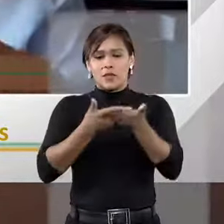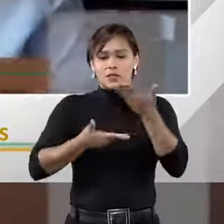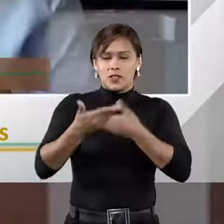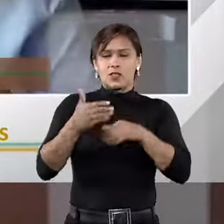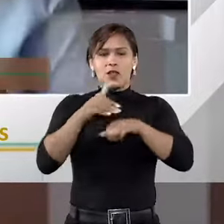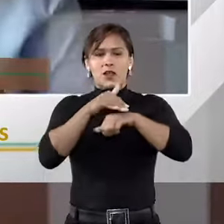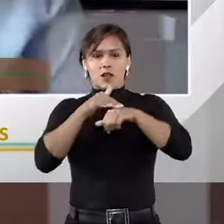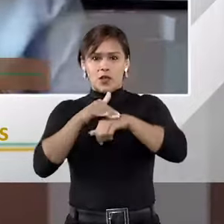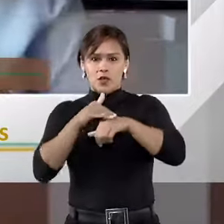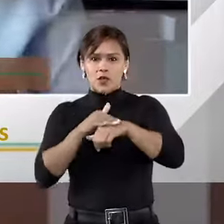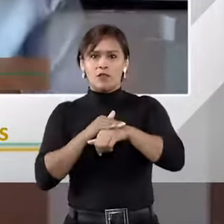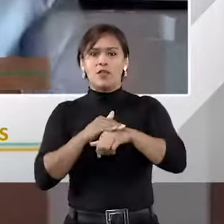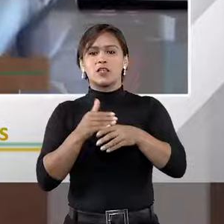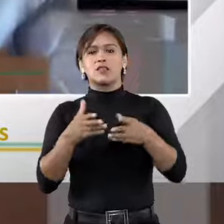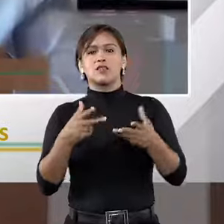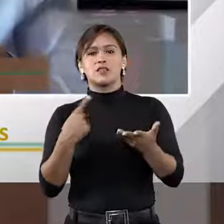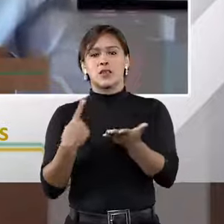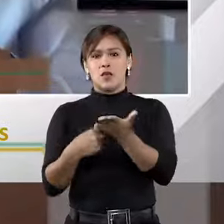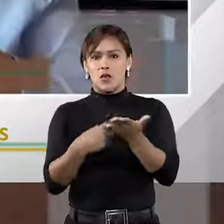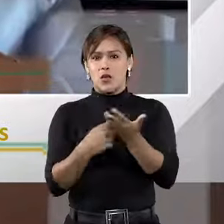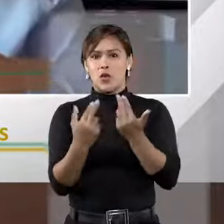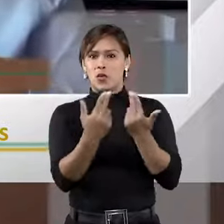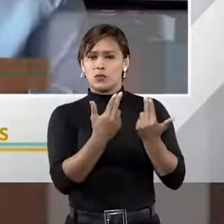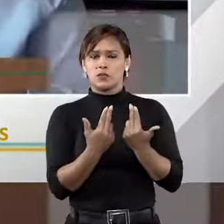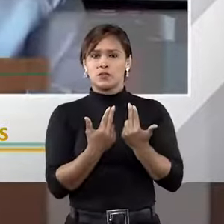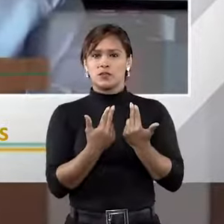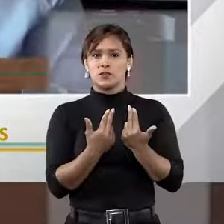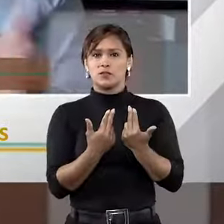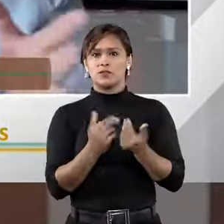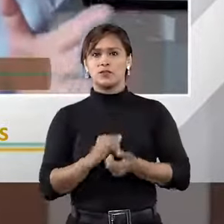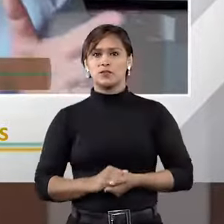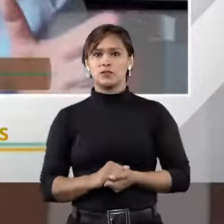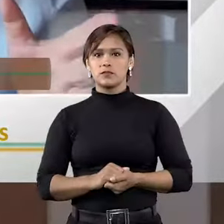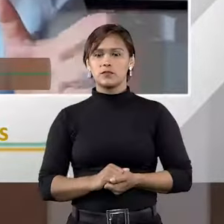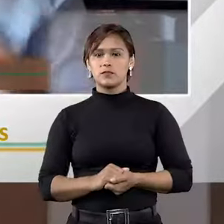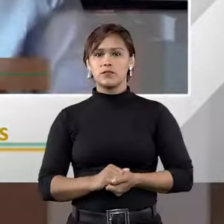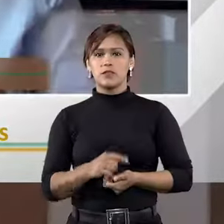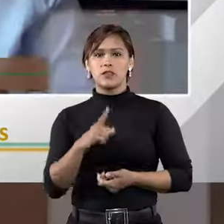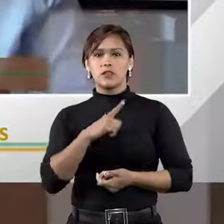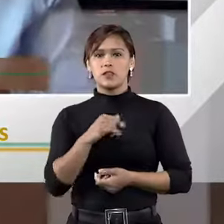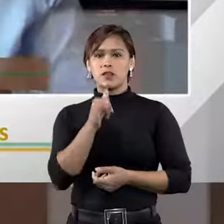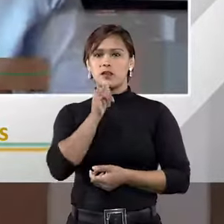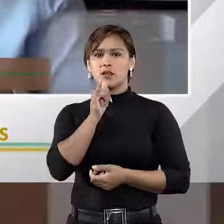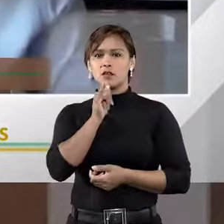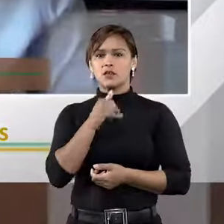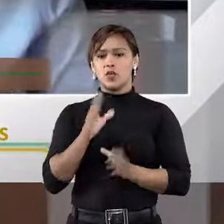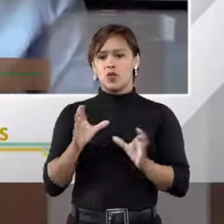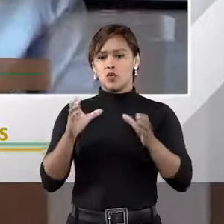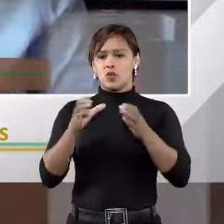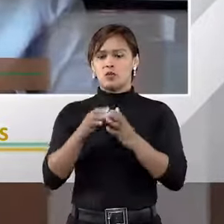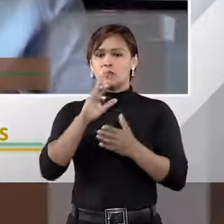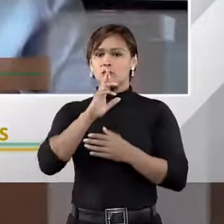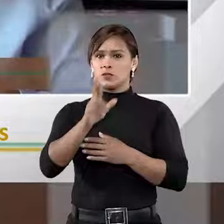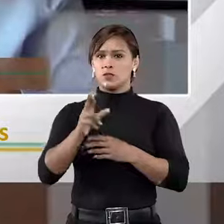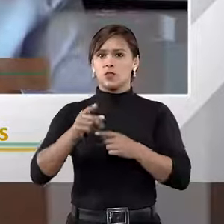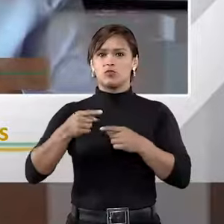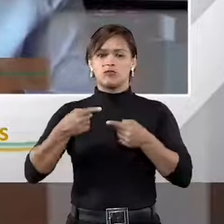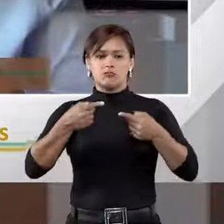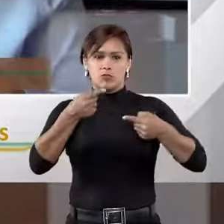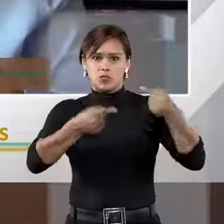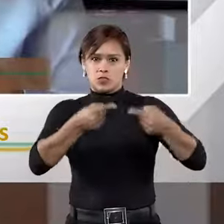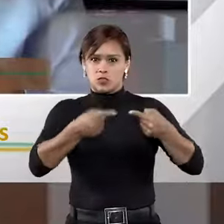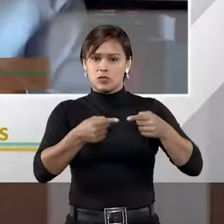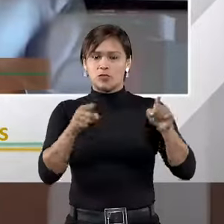surge a conciliação. Há figuras como os comitês de solução de disputa